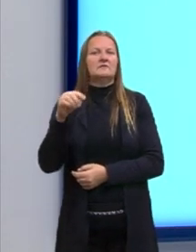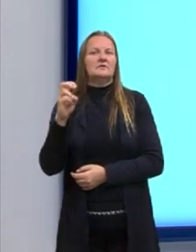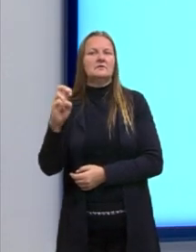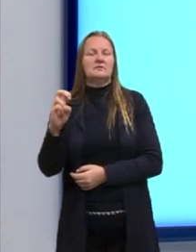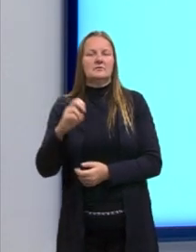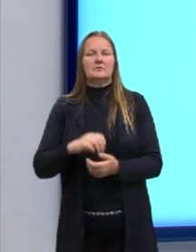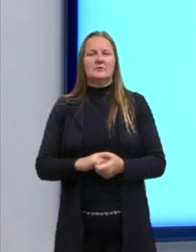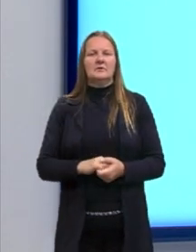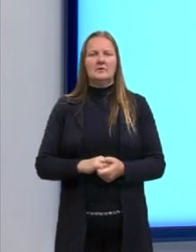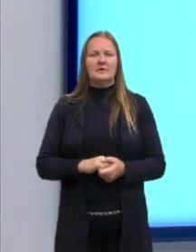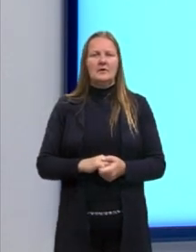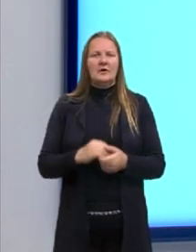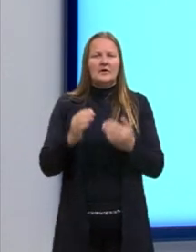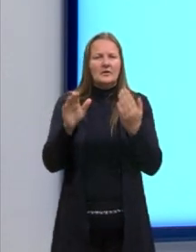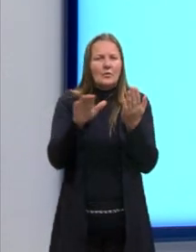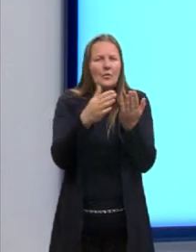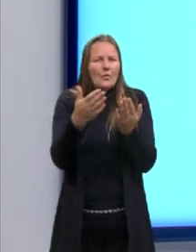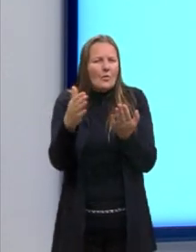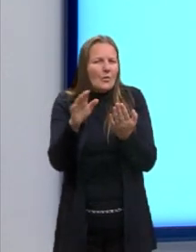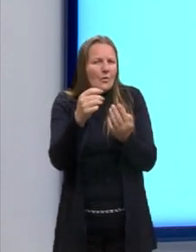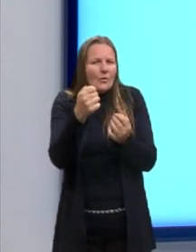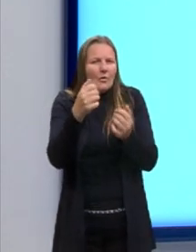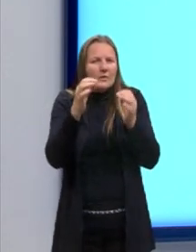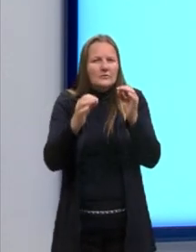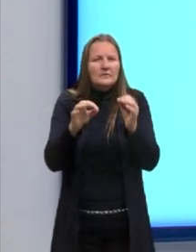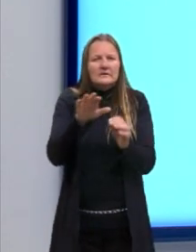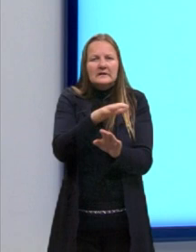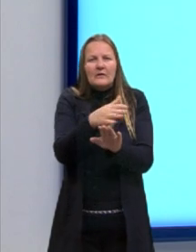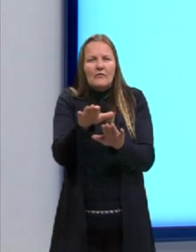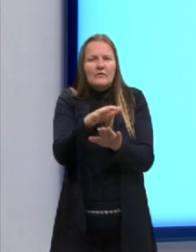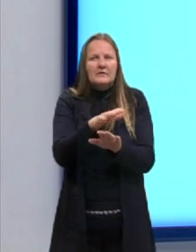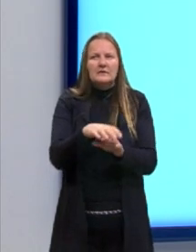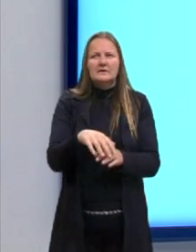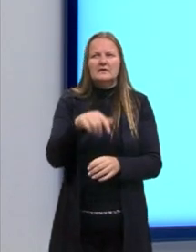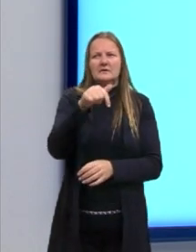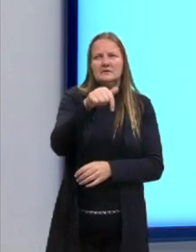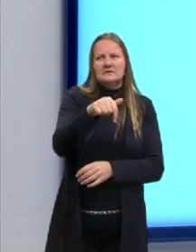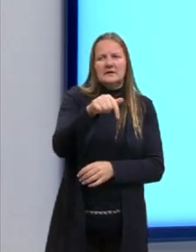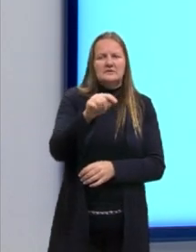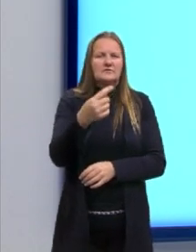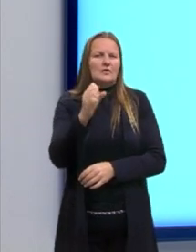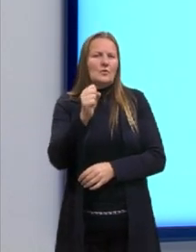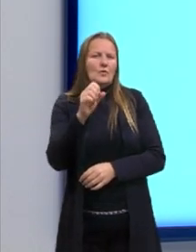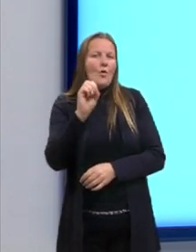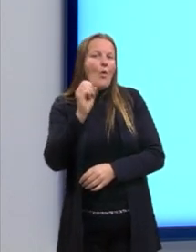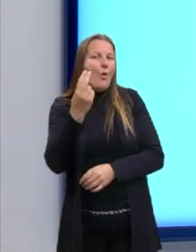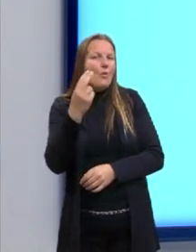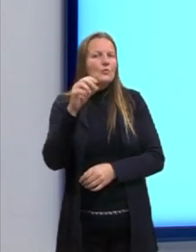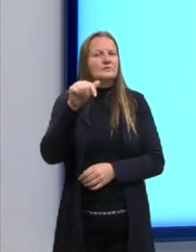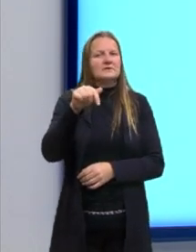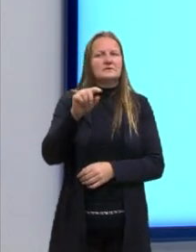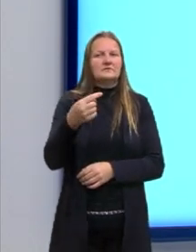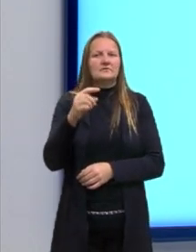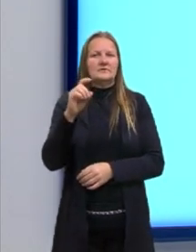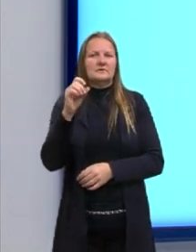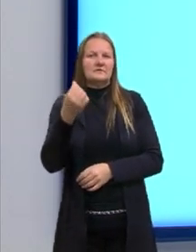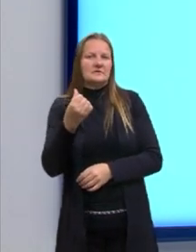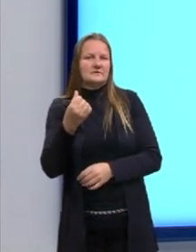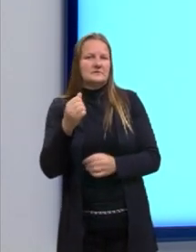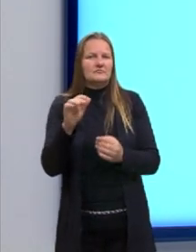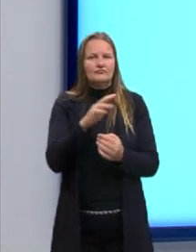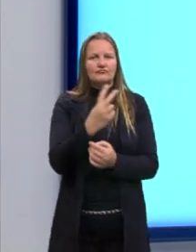,5, a alternativa correta aqui provavelmente seja 7,8 ou 7,6.